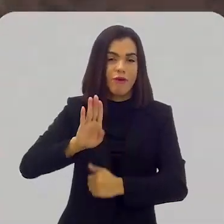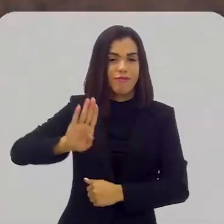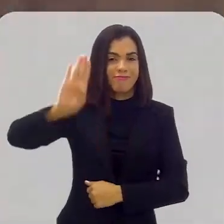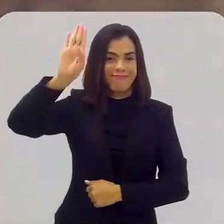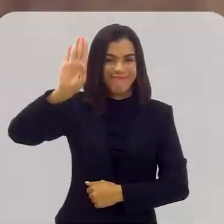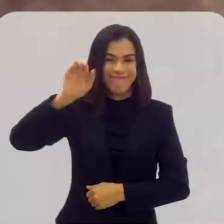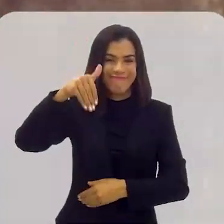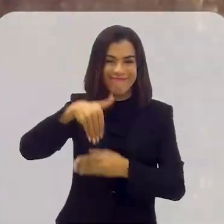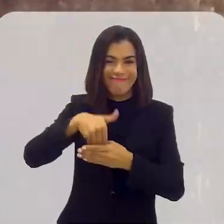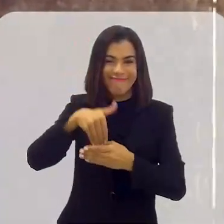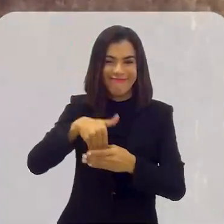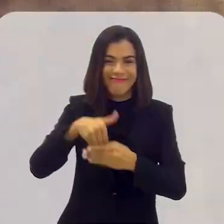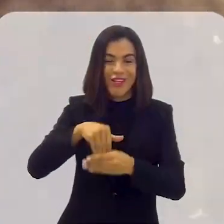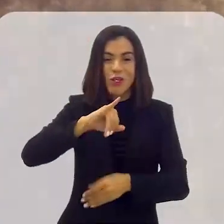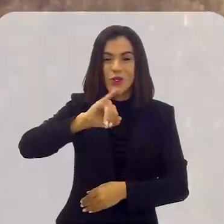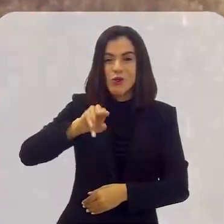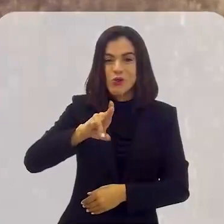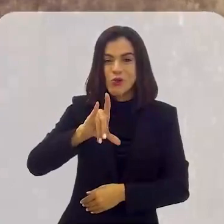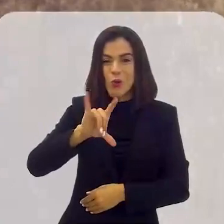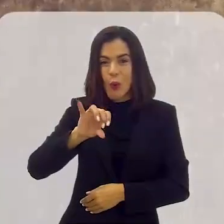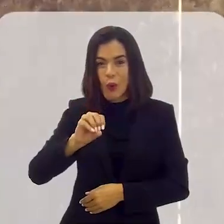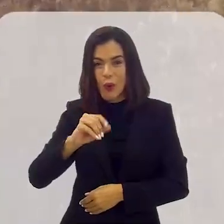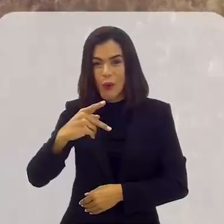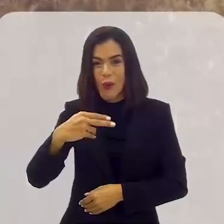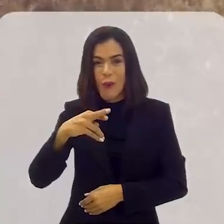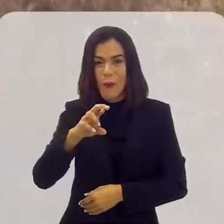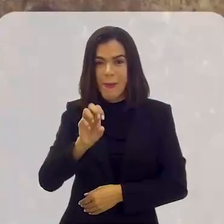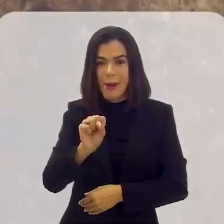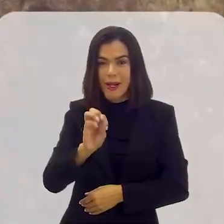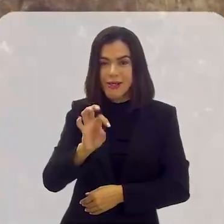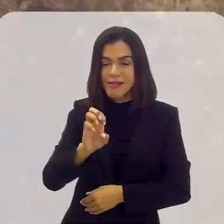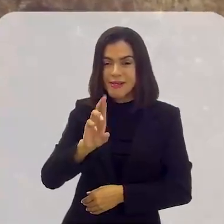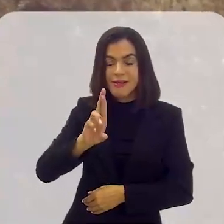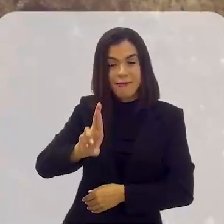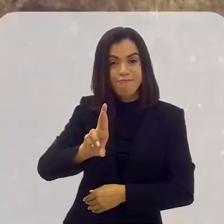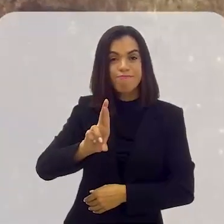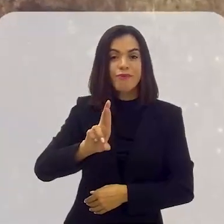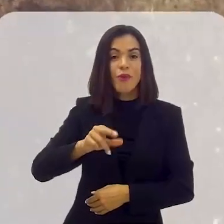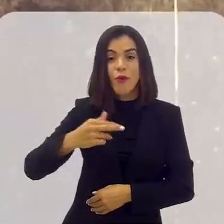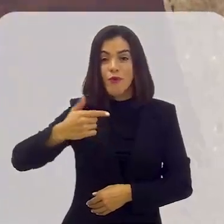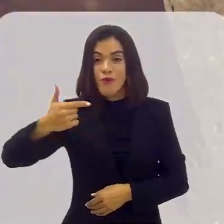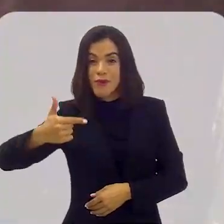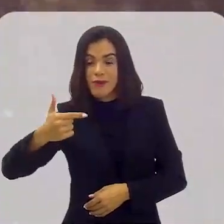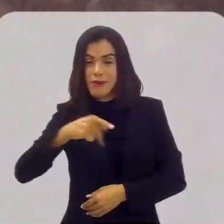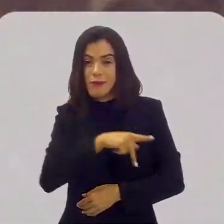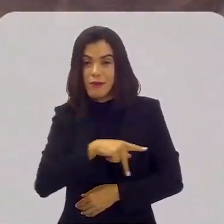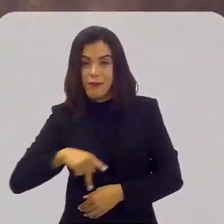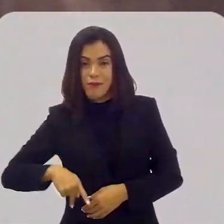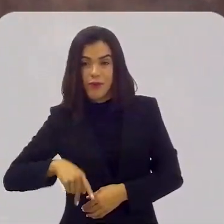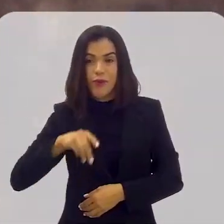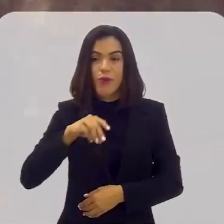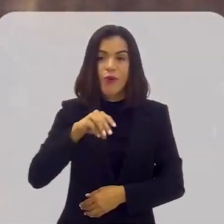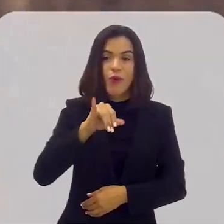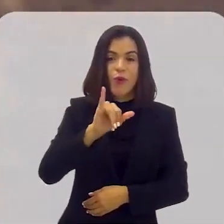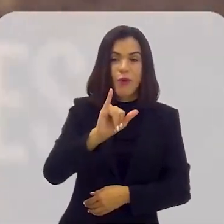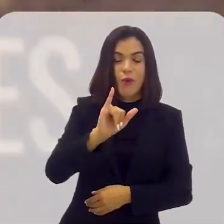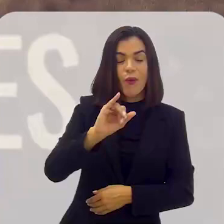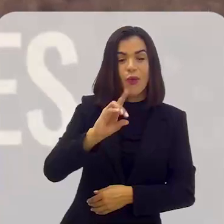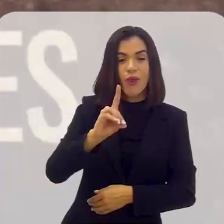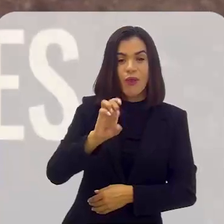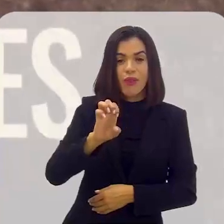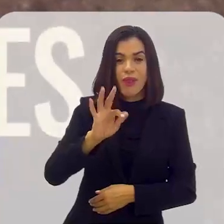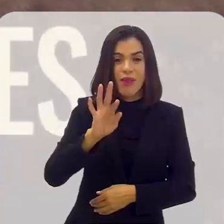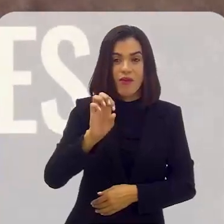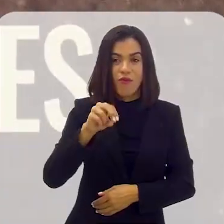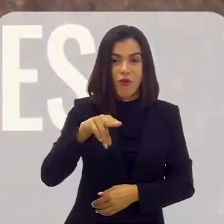candidatura do Júlio Prestes à presidência. E havia um grupo rival, cujo vice-presidente era o Ildefonso Simóis